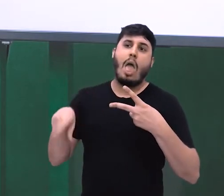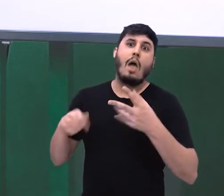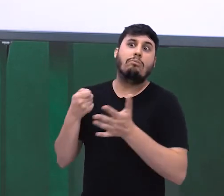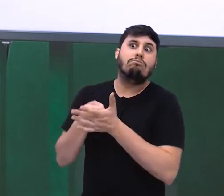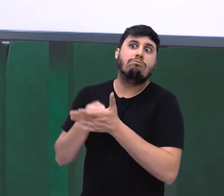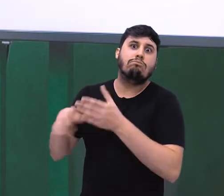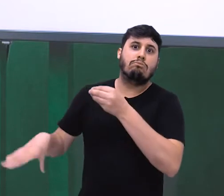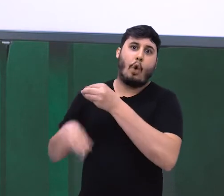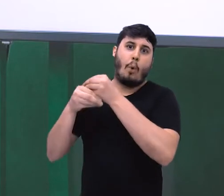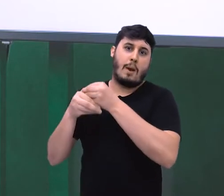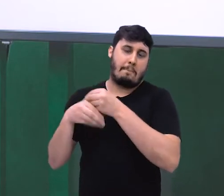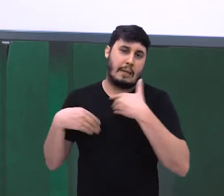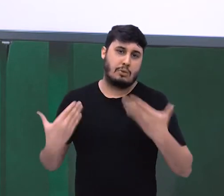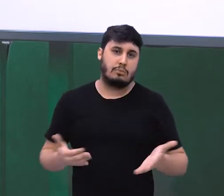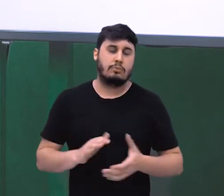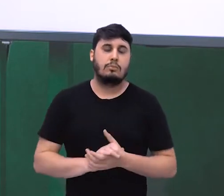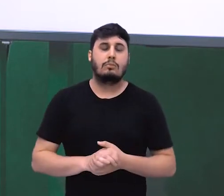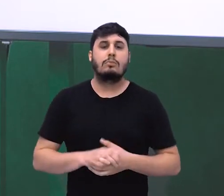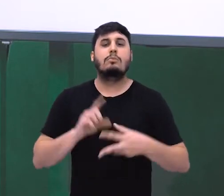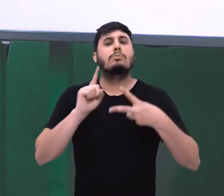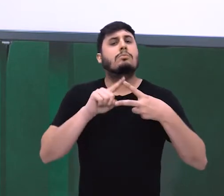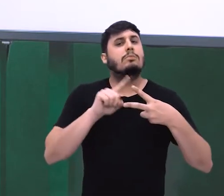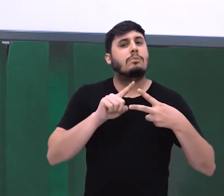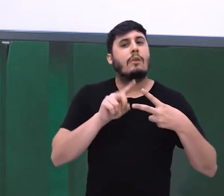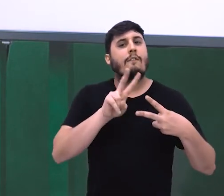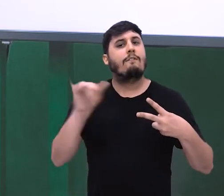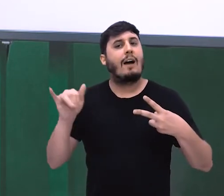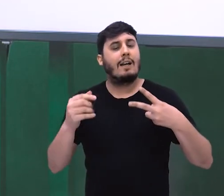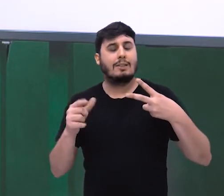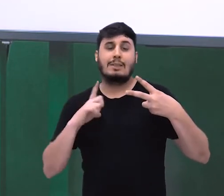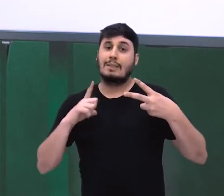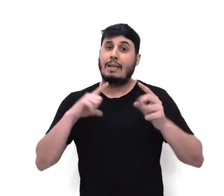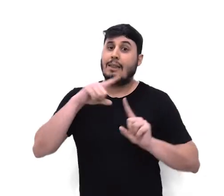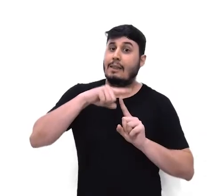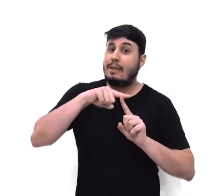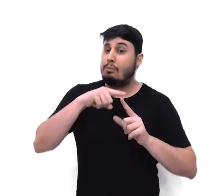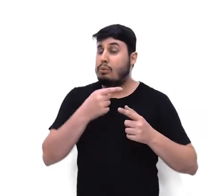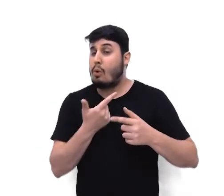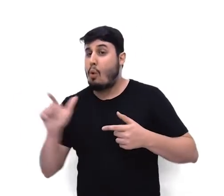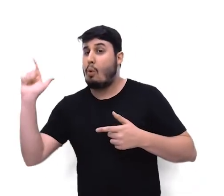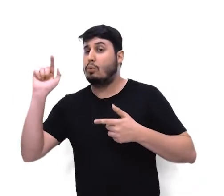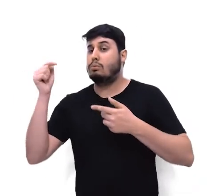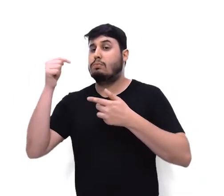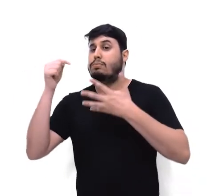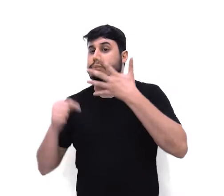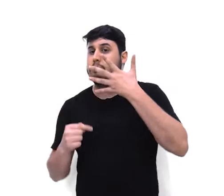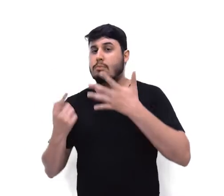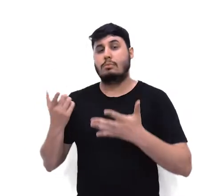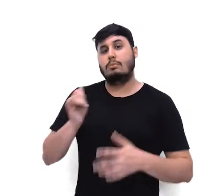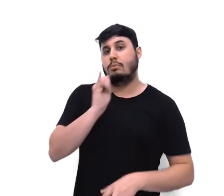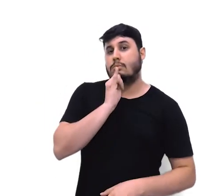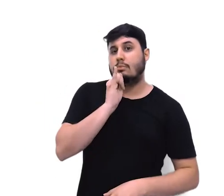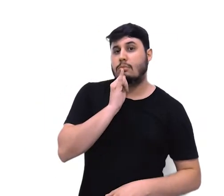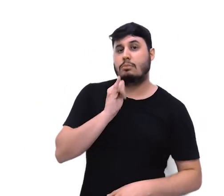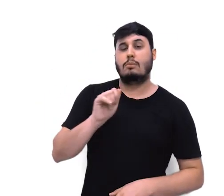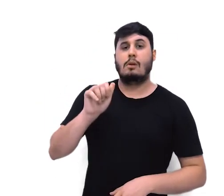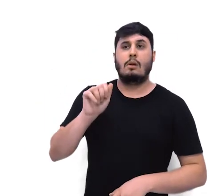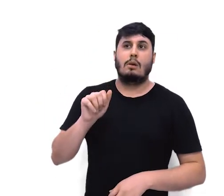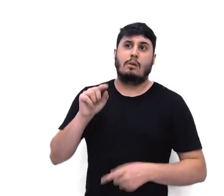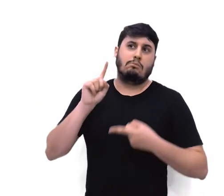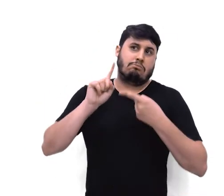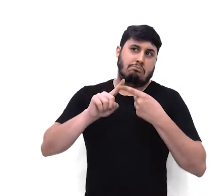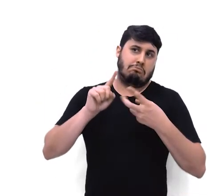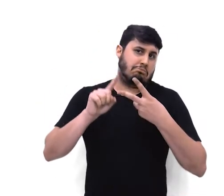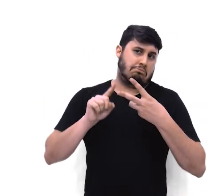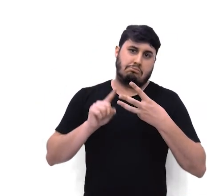As coordenativas vão se subdividir. Elas podem ser aditivas, adversativas,